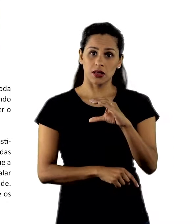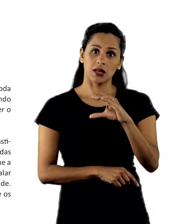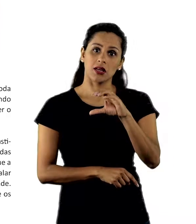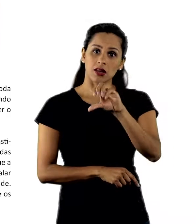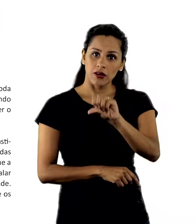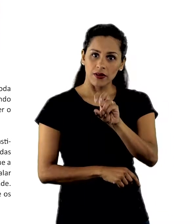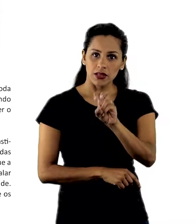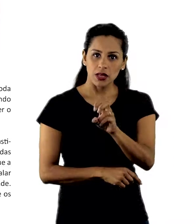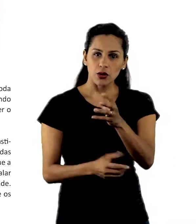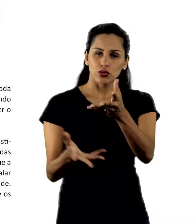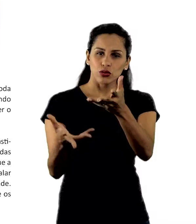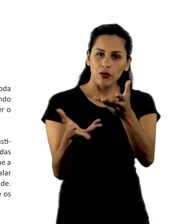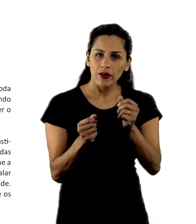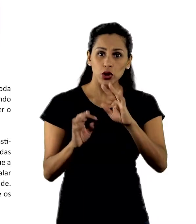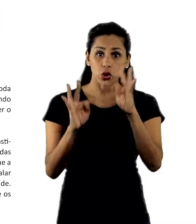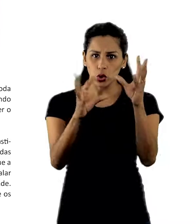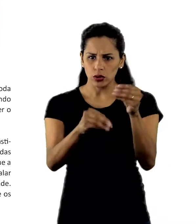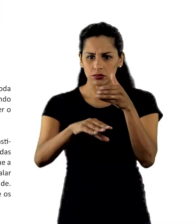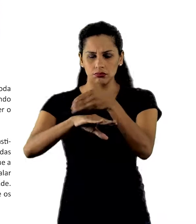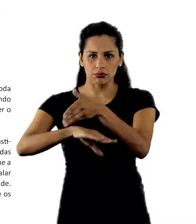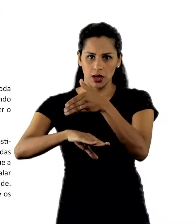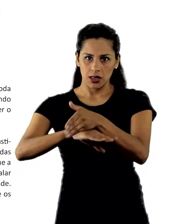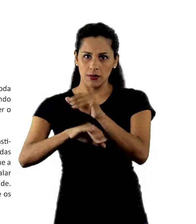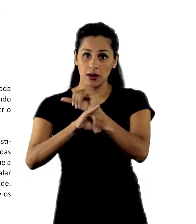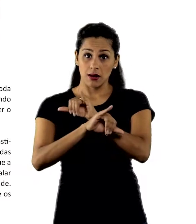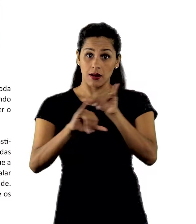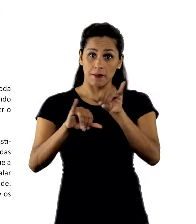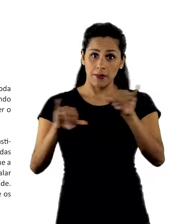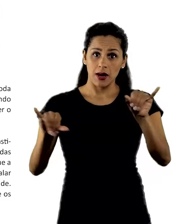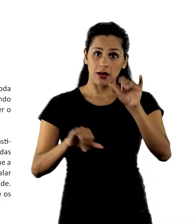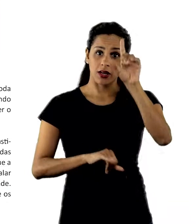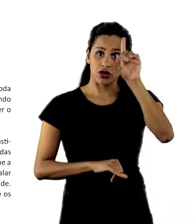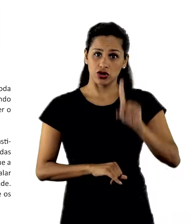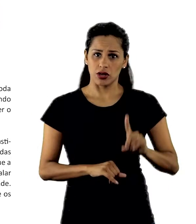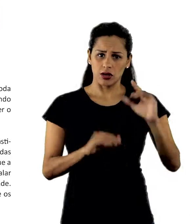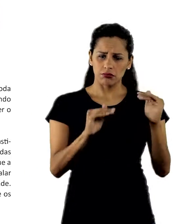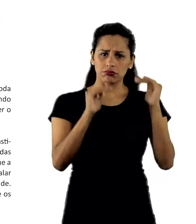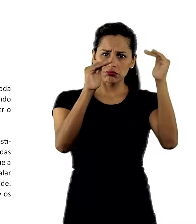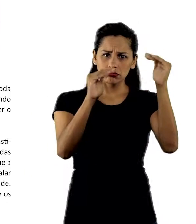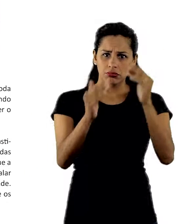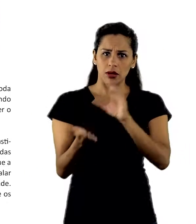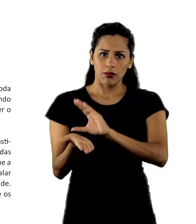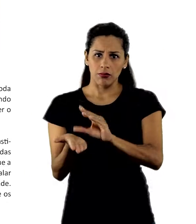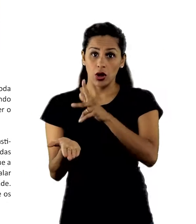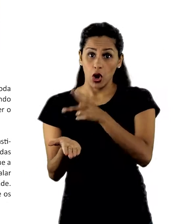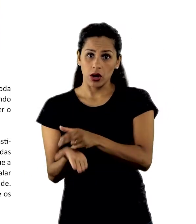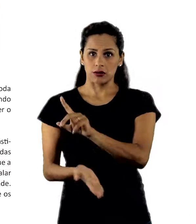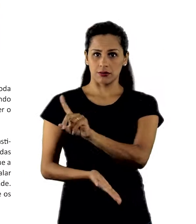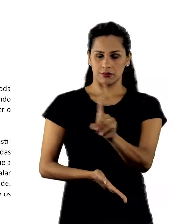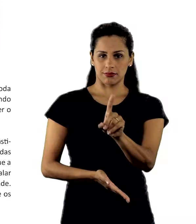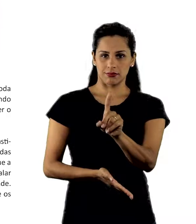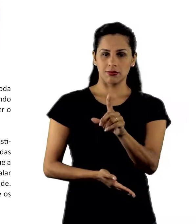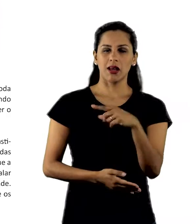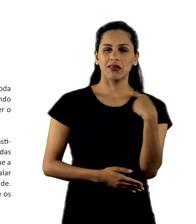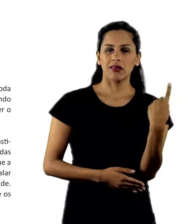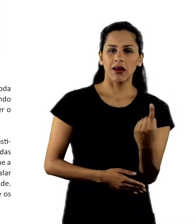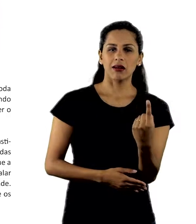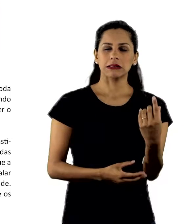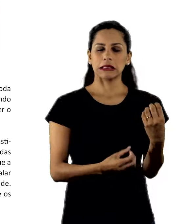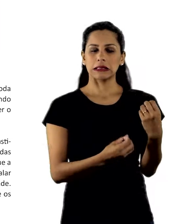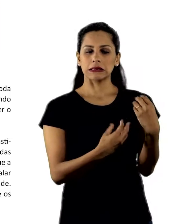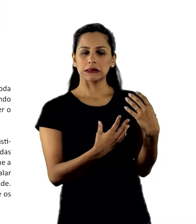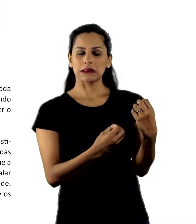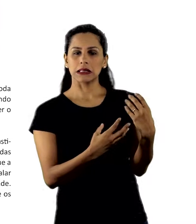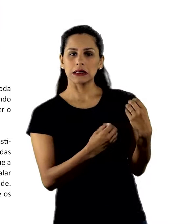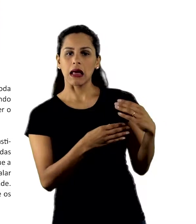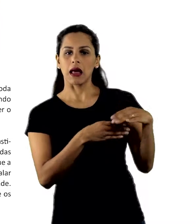95 convida a todos a participar. Campanha Direitos Valem Mais, não aos cortes sociais. Fomos